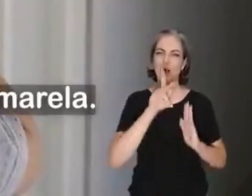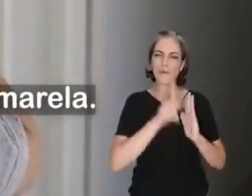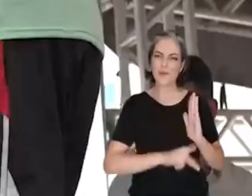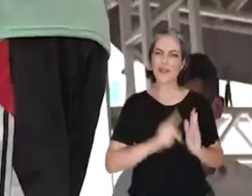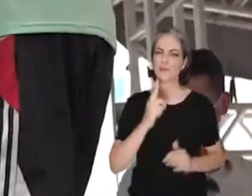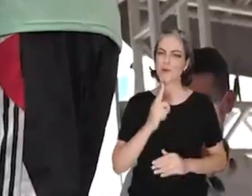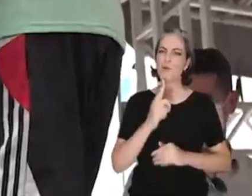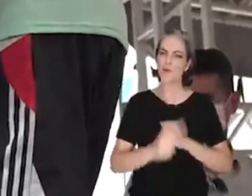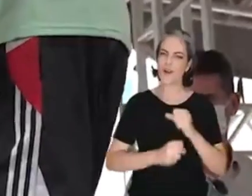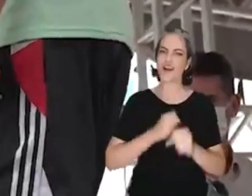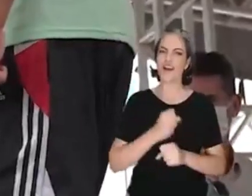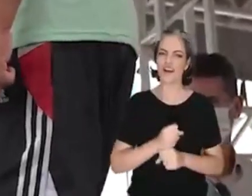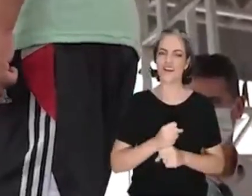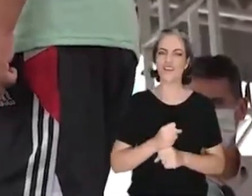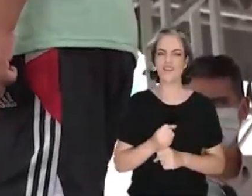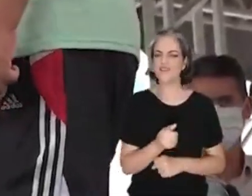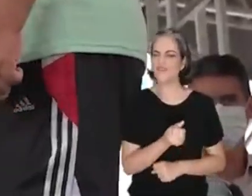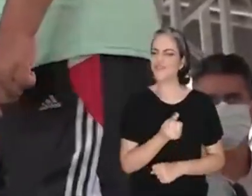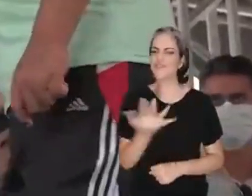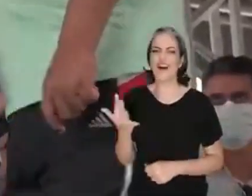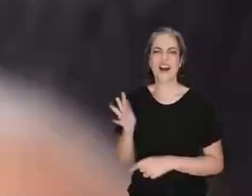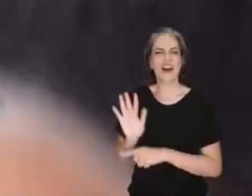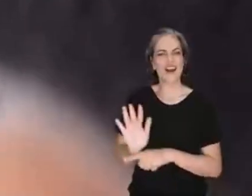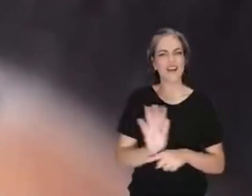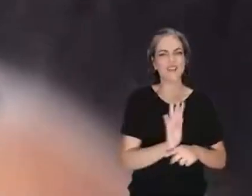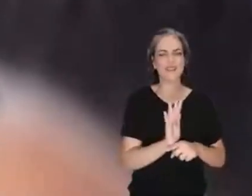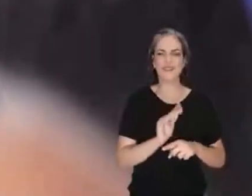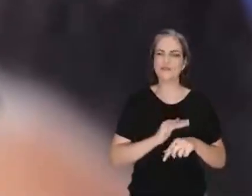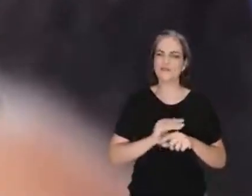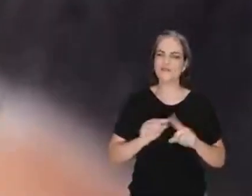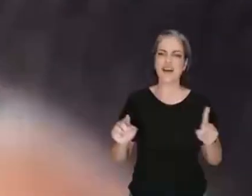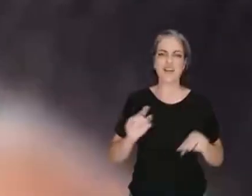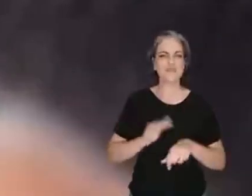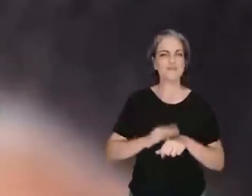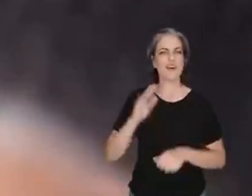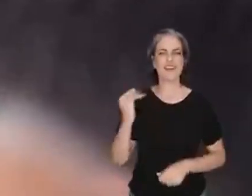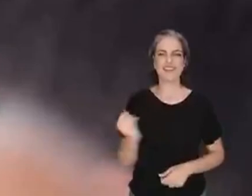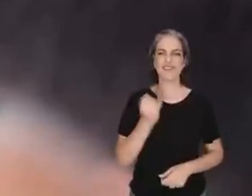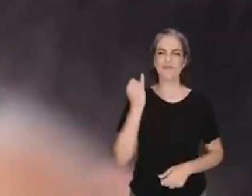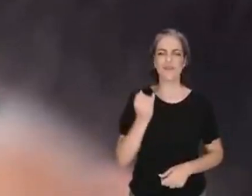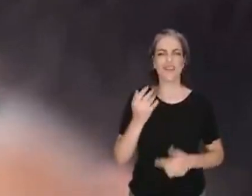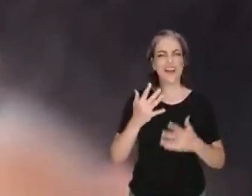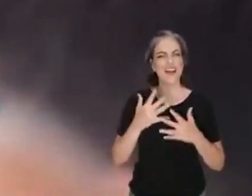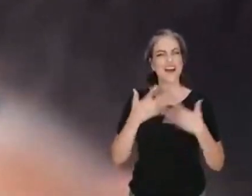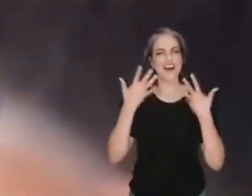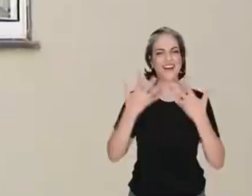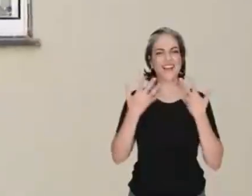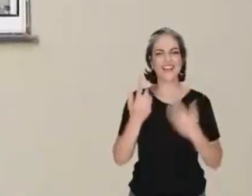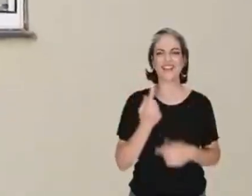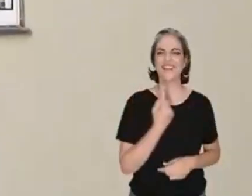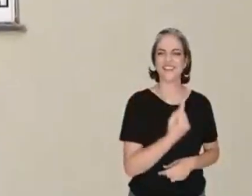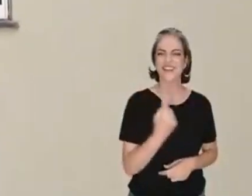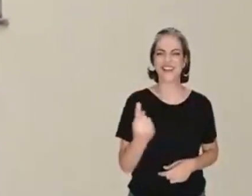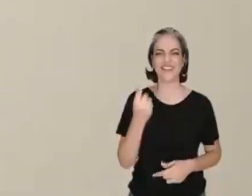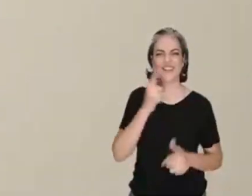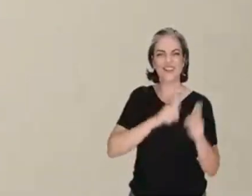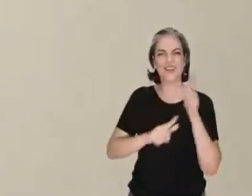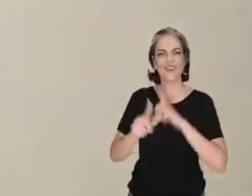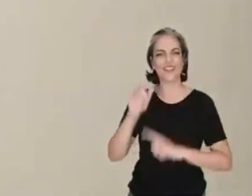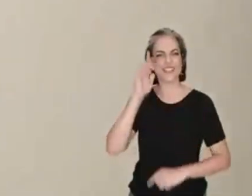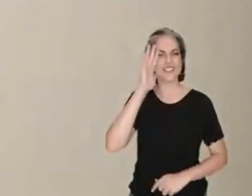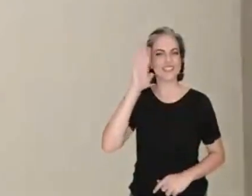Verde e Amarela. São mais do que grandes números, é a alegria estampada no rosto do brasileiro que realiza